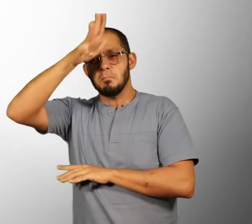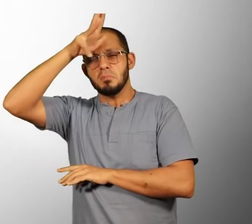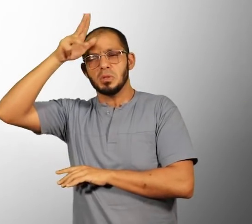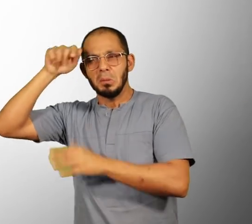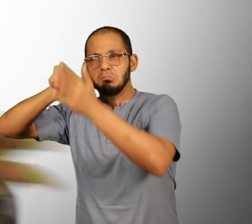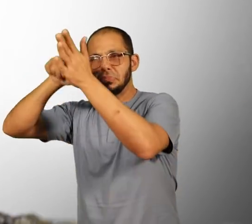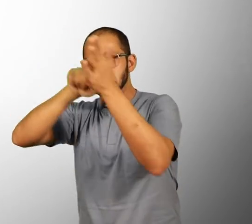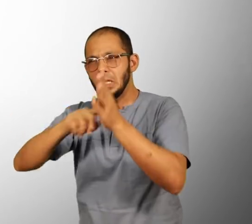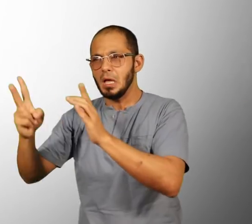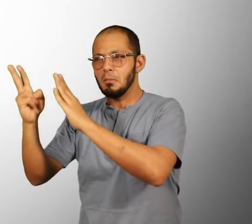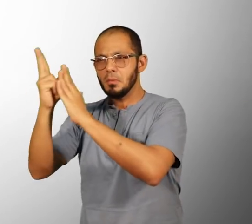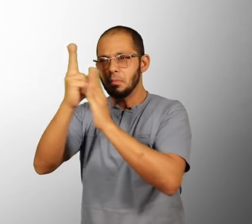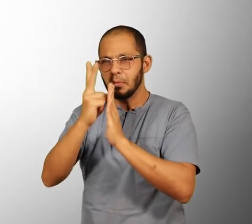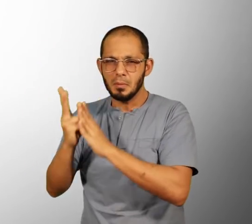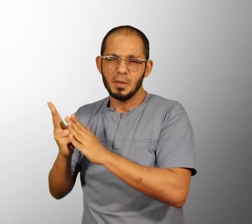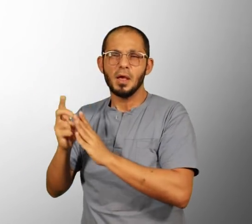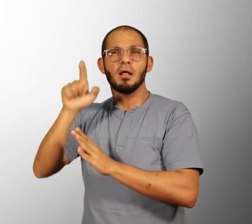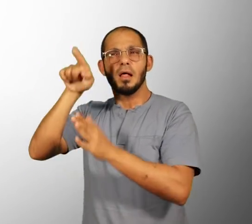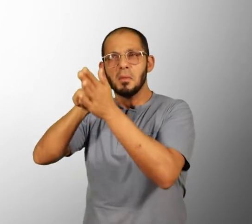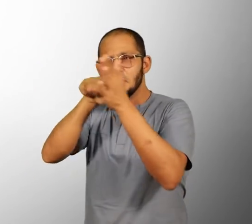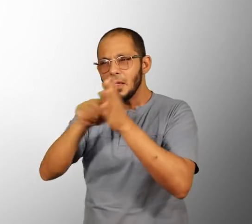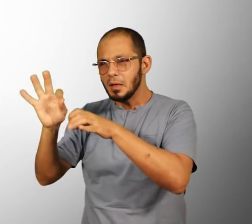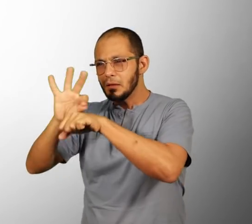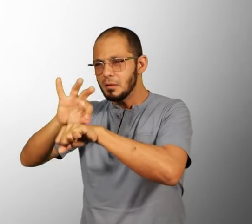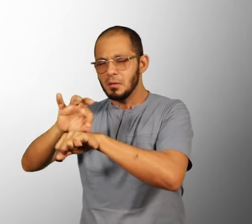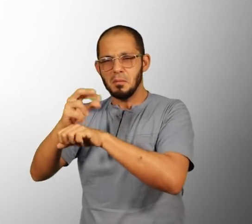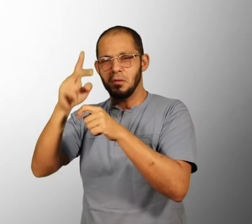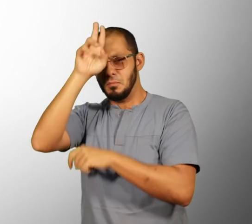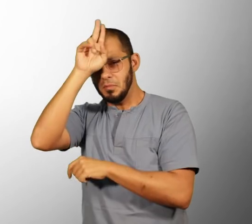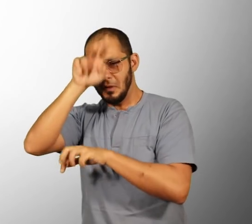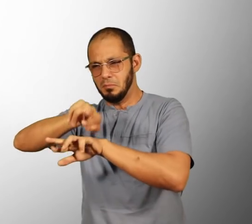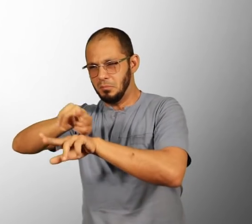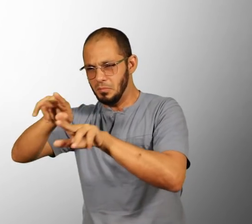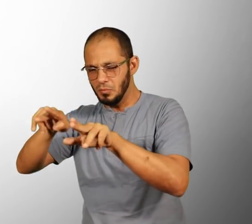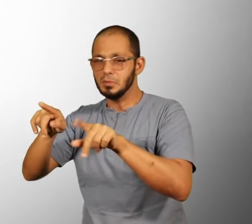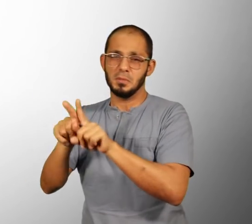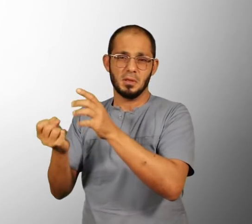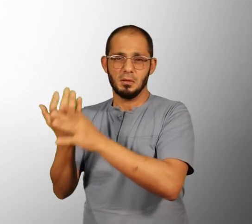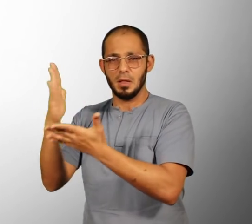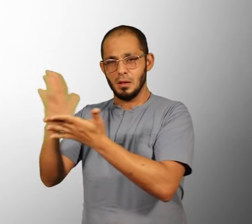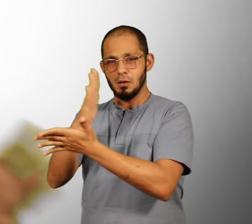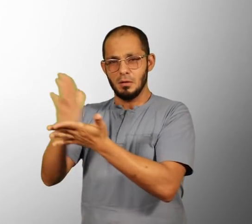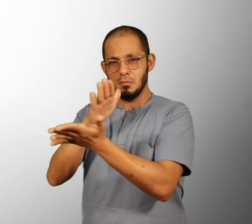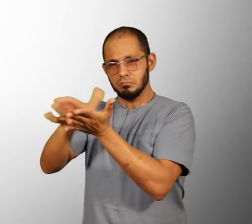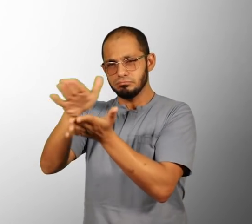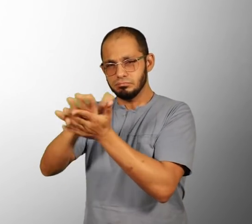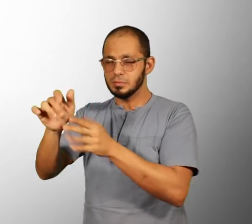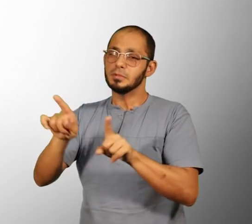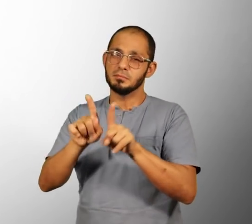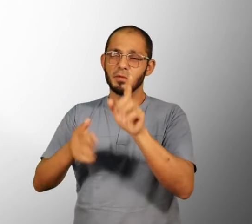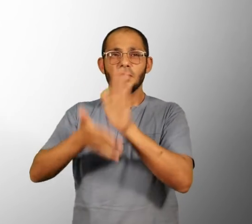Amazônia, estudar índios pra lá e ver os inséditos que os indígenas usam. e fazer um livro,